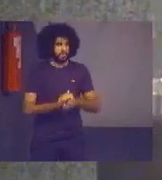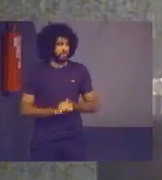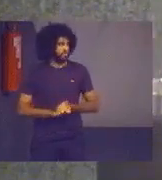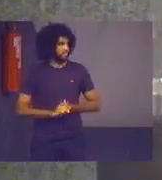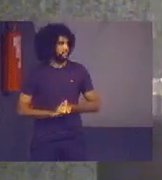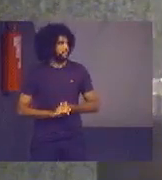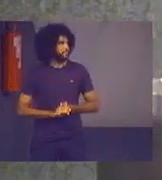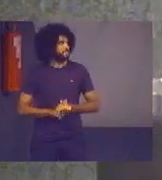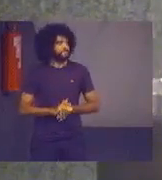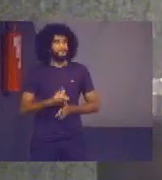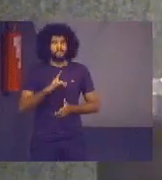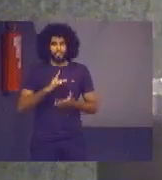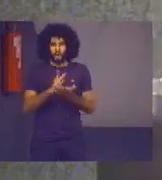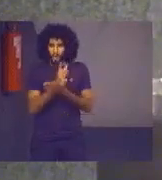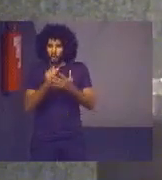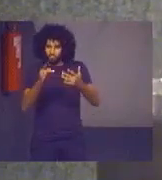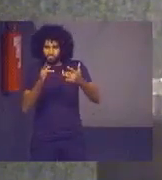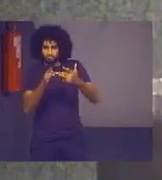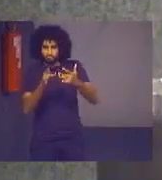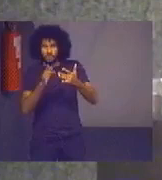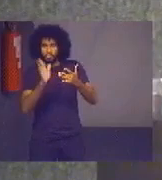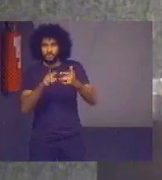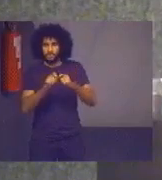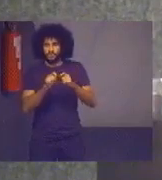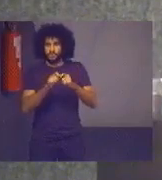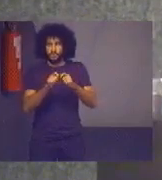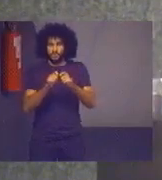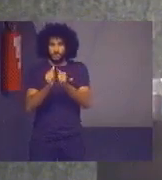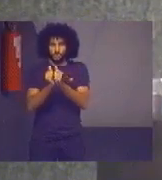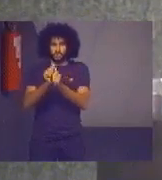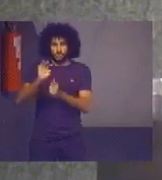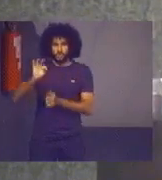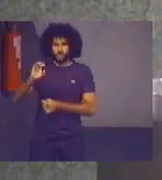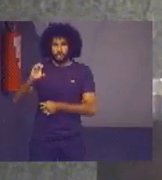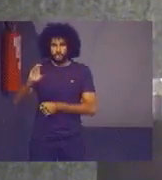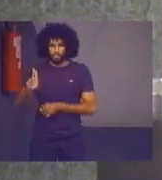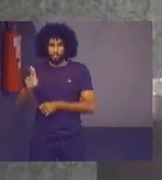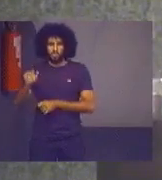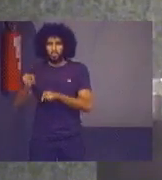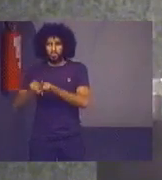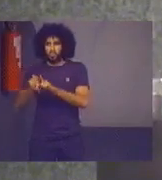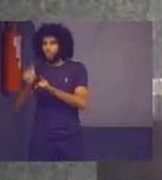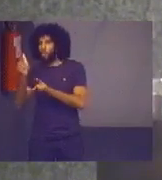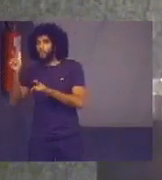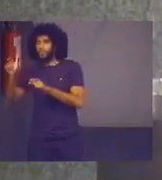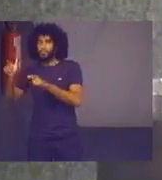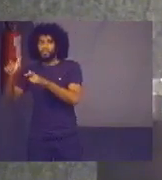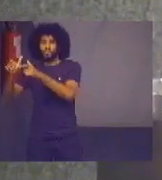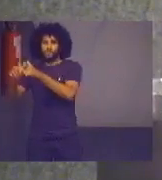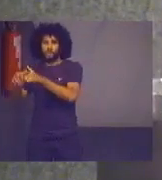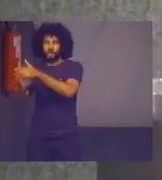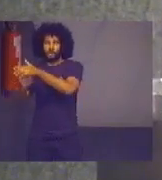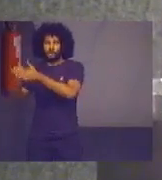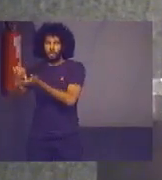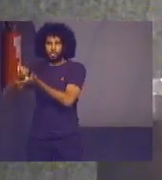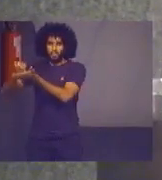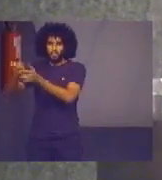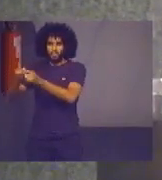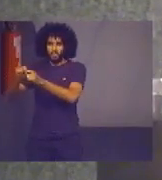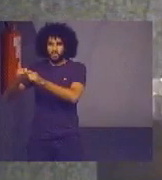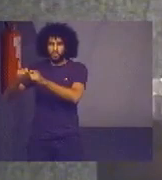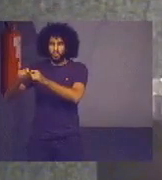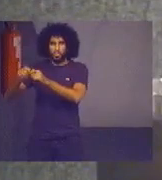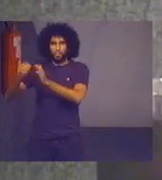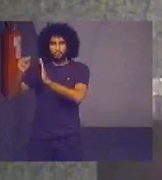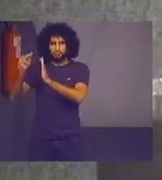alguns contatos que já foram feitos com o Tribunal de Contas da União como outros órgãos de controle estaduais para utilizar a metodologia que